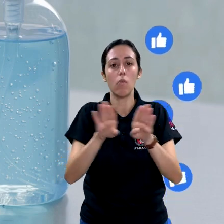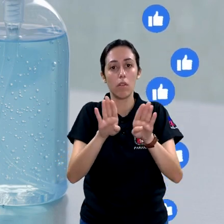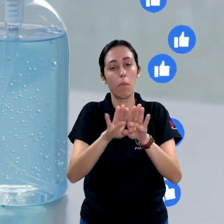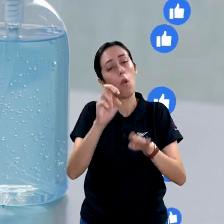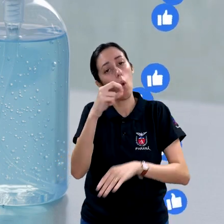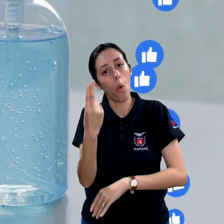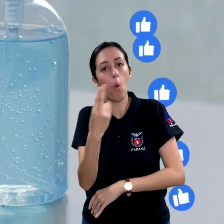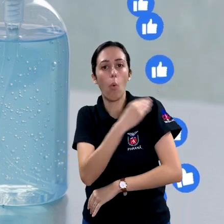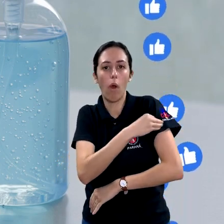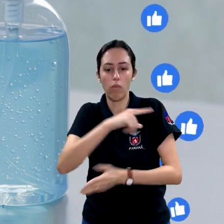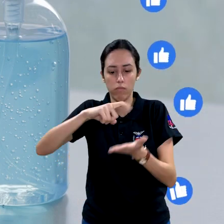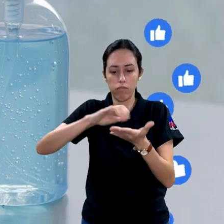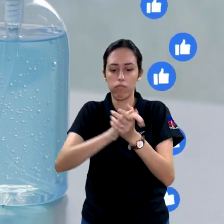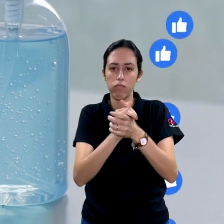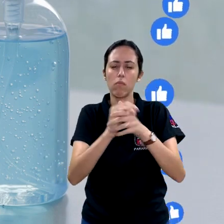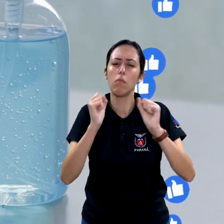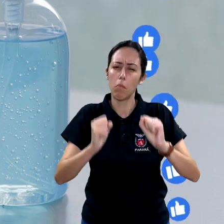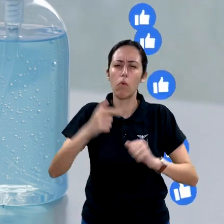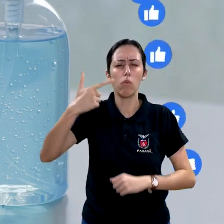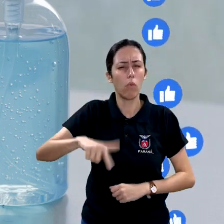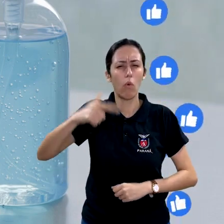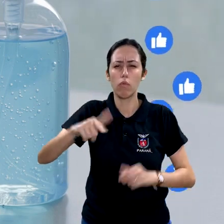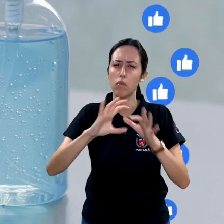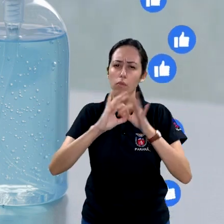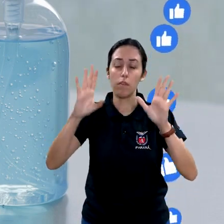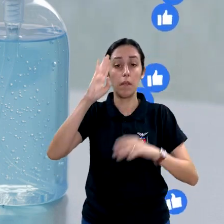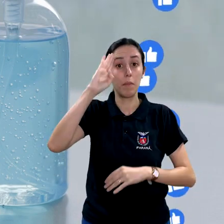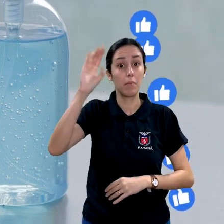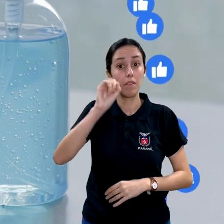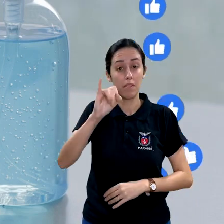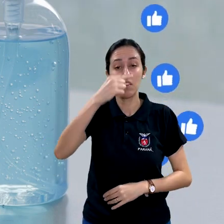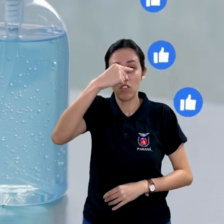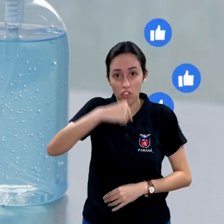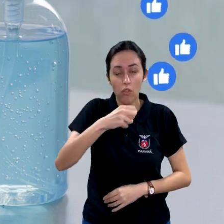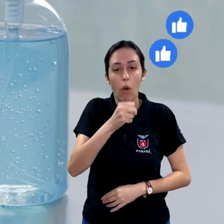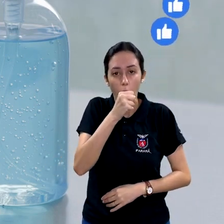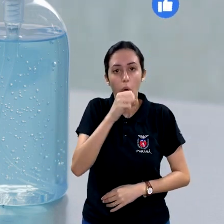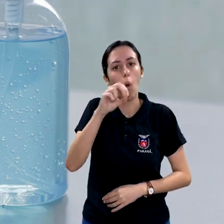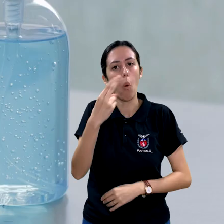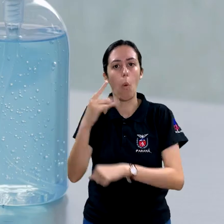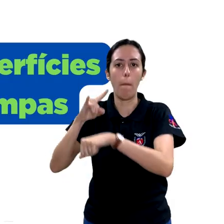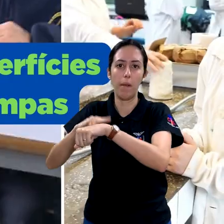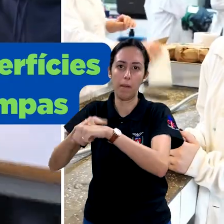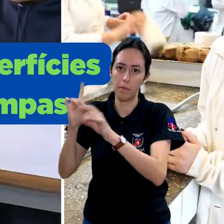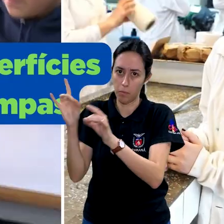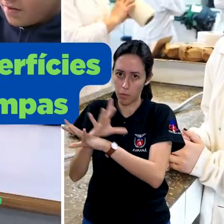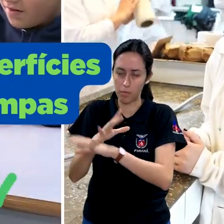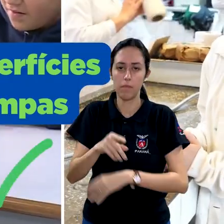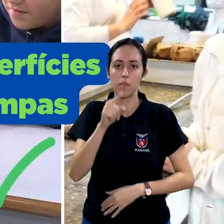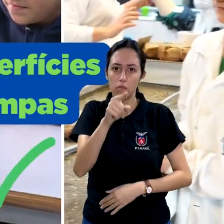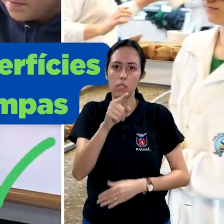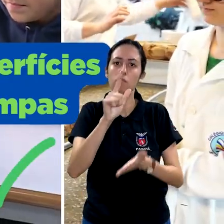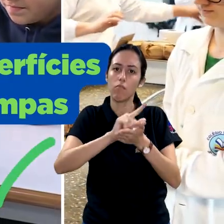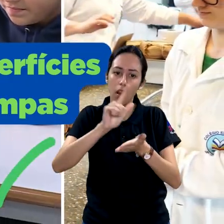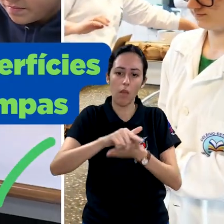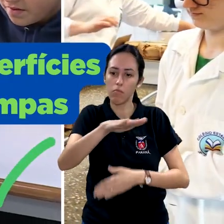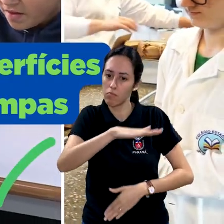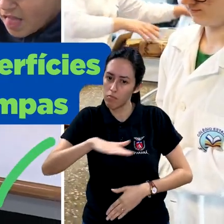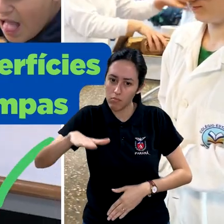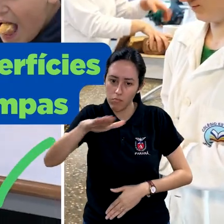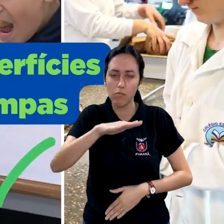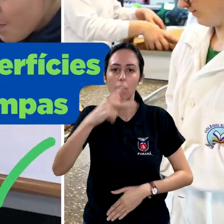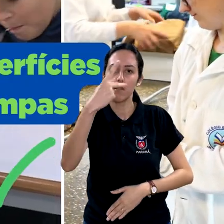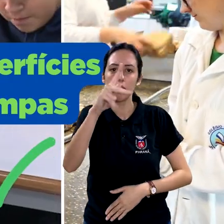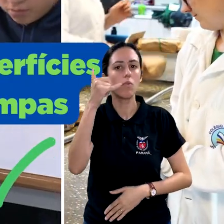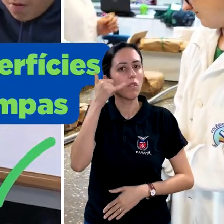Pode repetir à vontade. Principalmente se espirrar, tossir ou depois de ir ao banheiro. Mantenha as superfícies limpas, como a